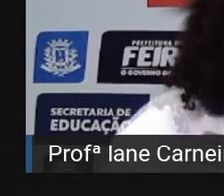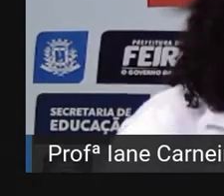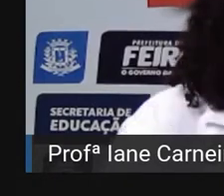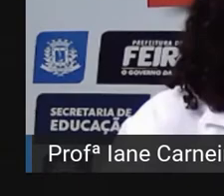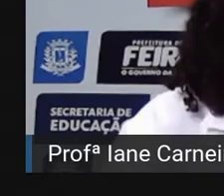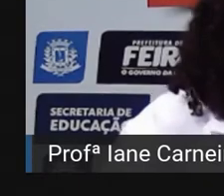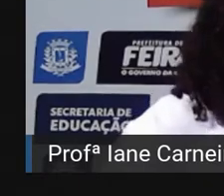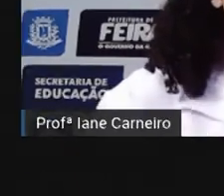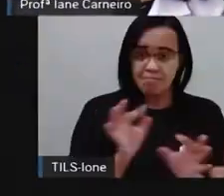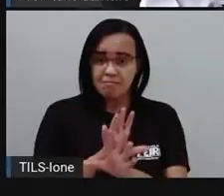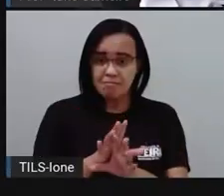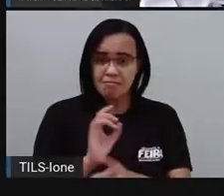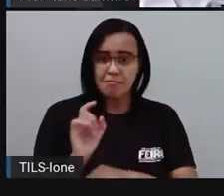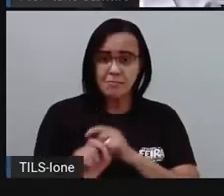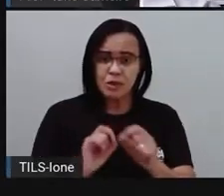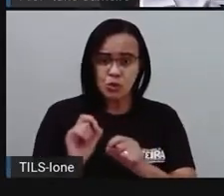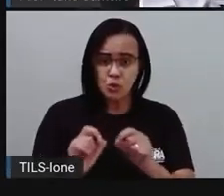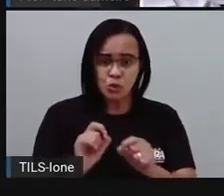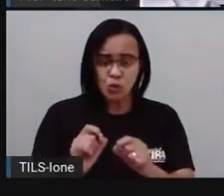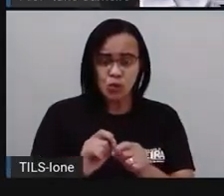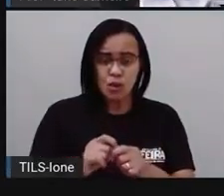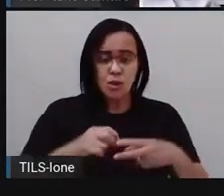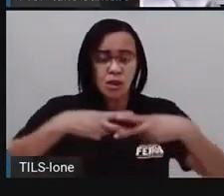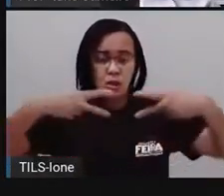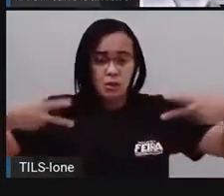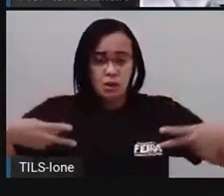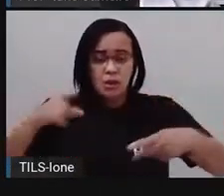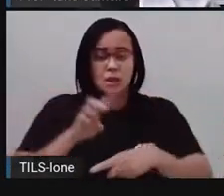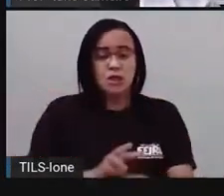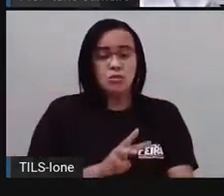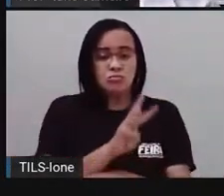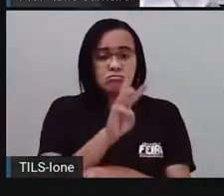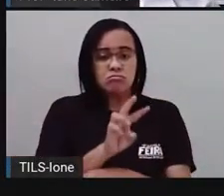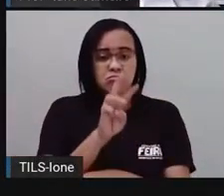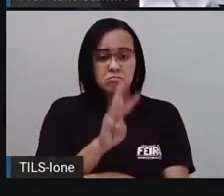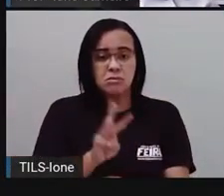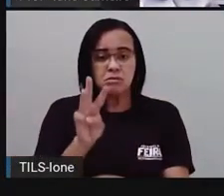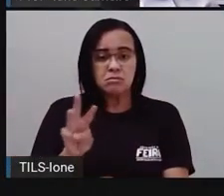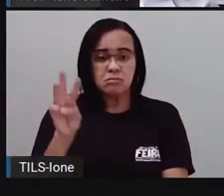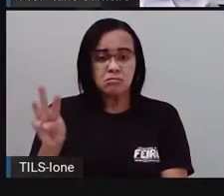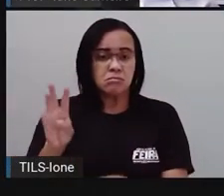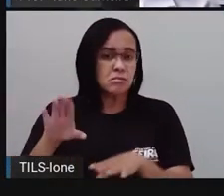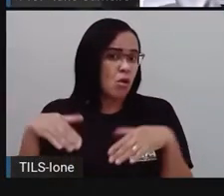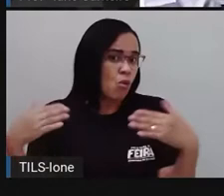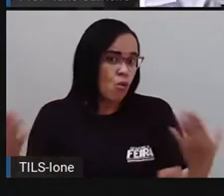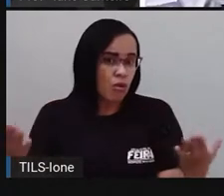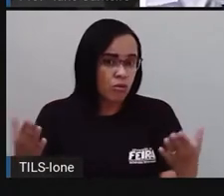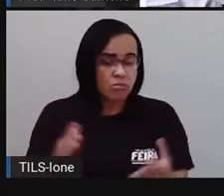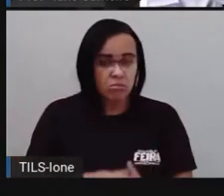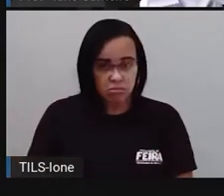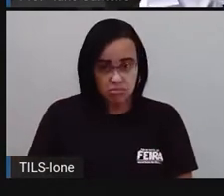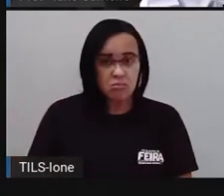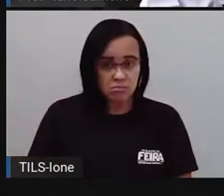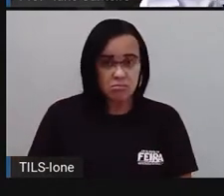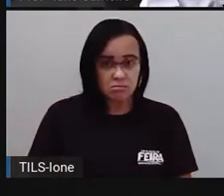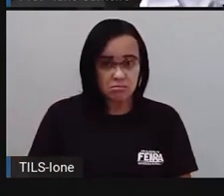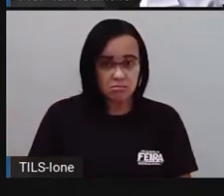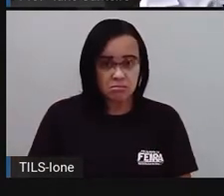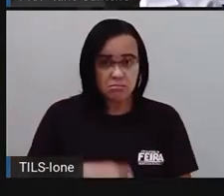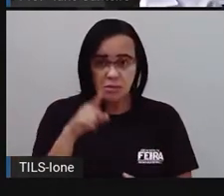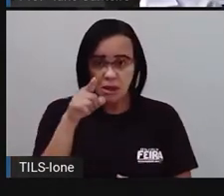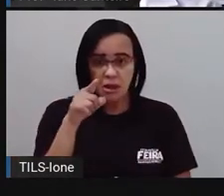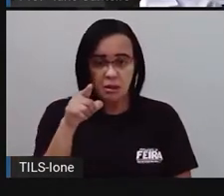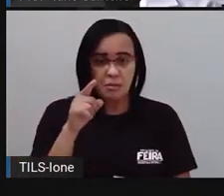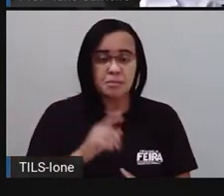Então, qual é o site, né? A Pro vai compartilhar aqui com vocês o site, né? O site é esse aqui, ó.